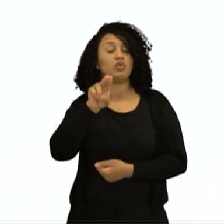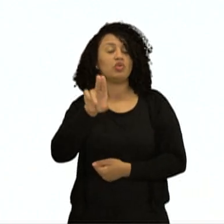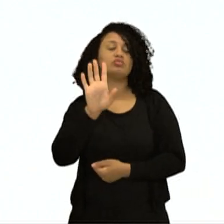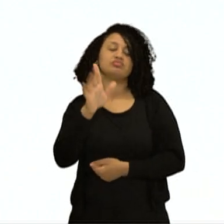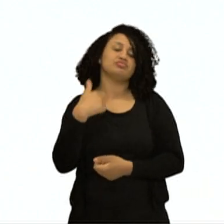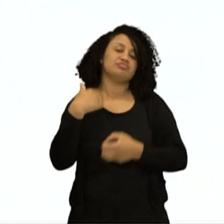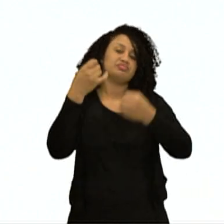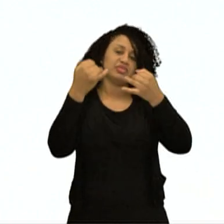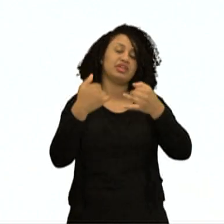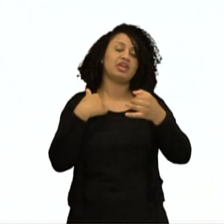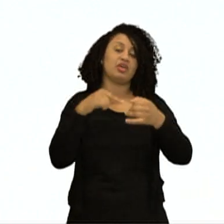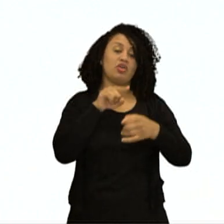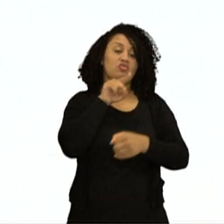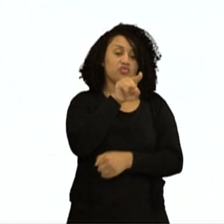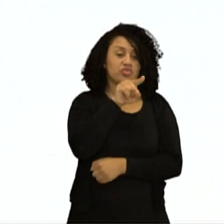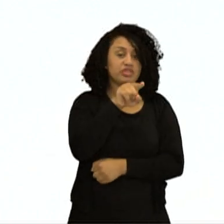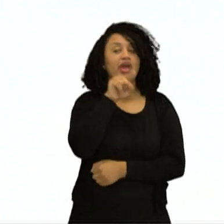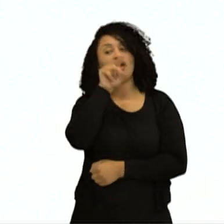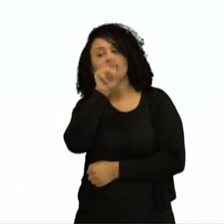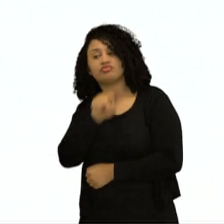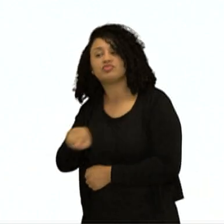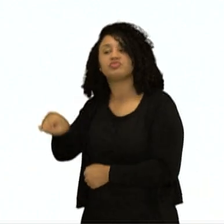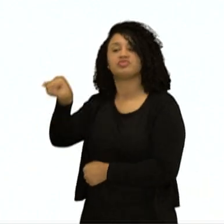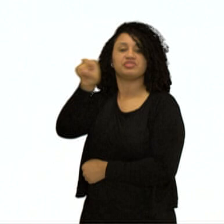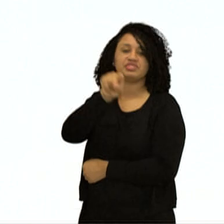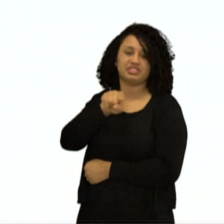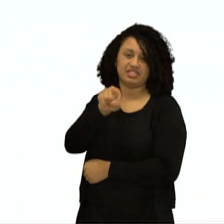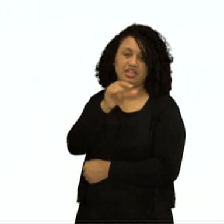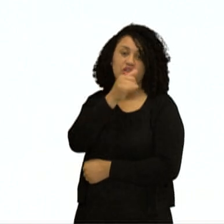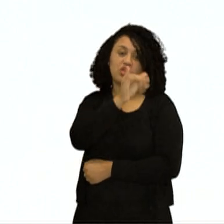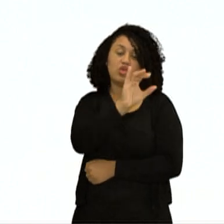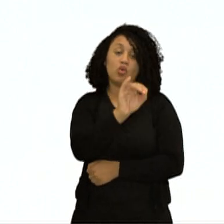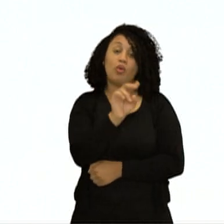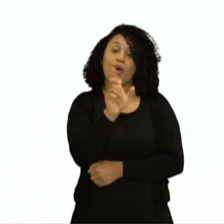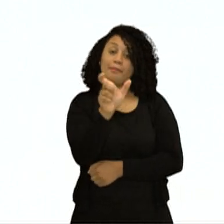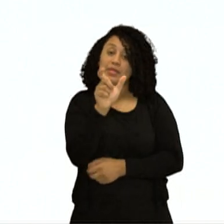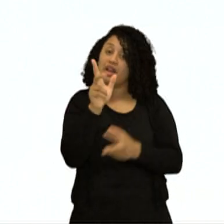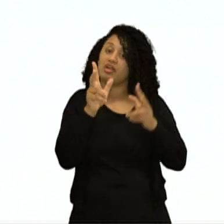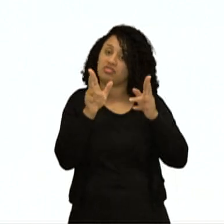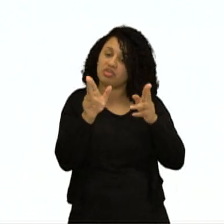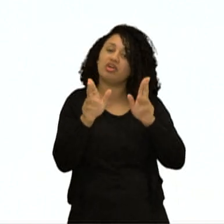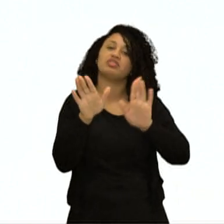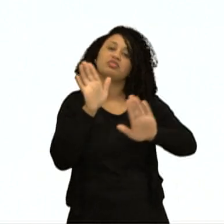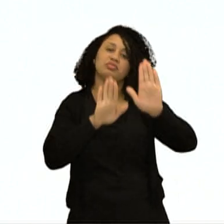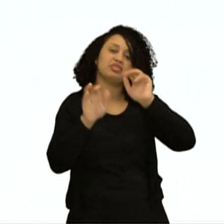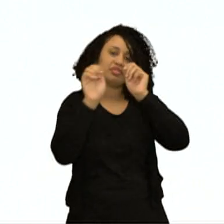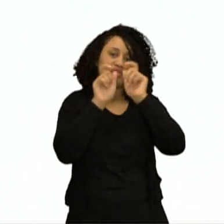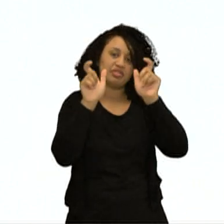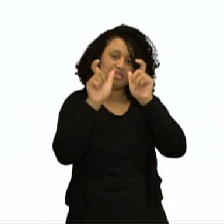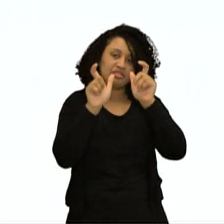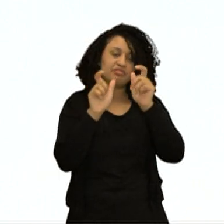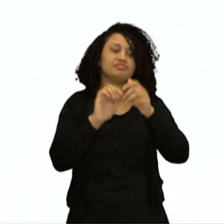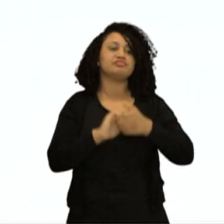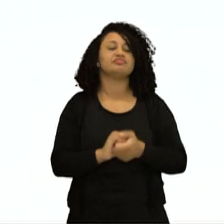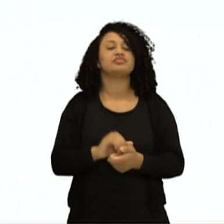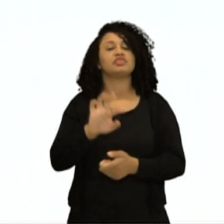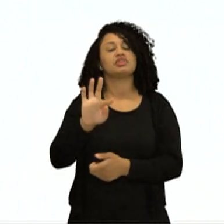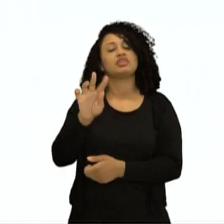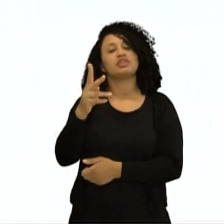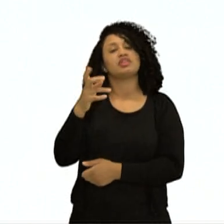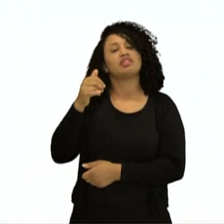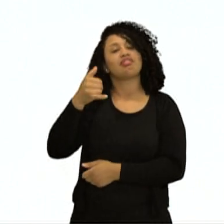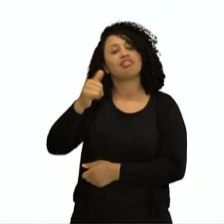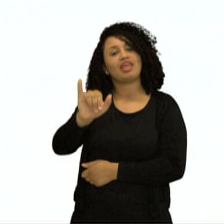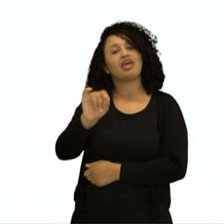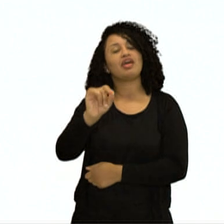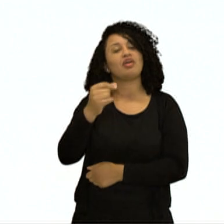já falou, é o plural de você. Ele não muda, ele é igualzinho, olha. Só que eu vou usar tanto no singular quanto no plural. E o they é